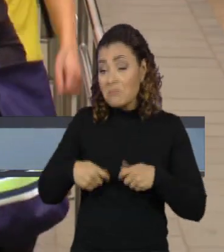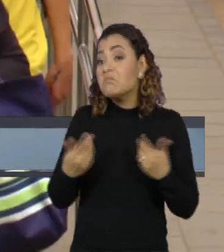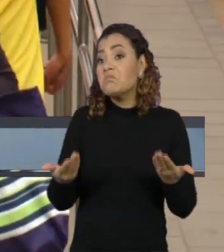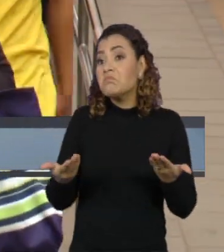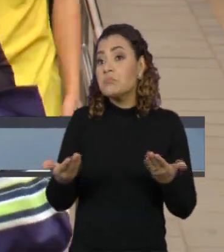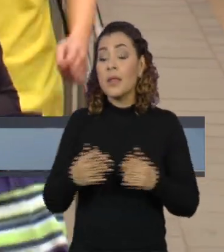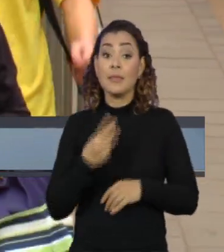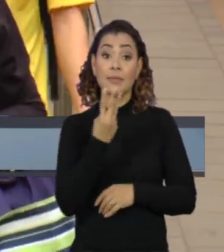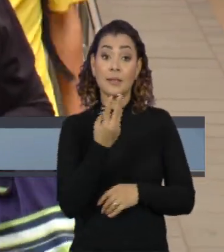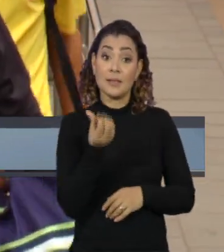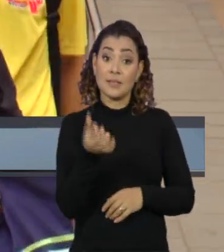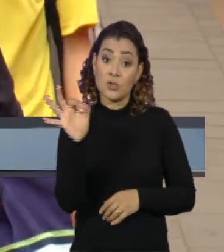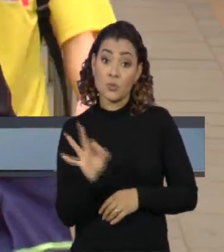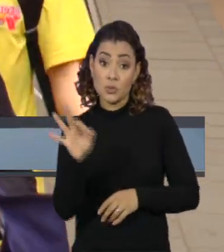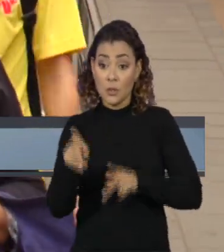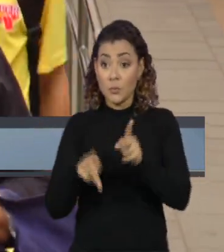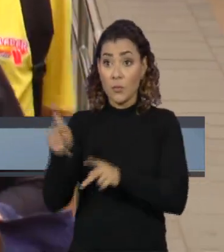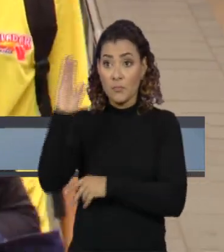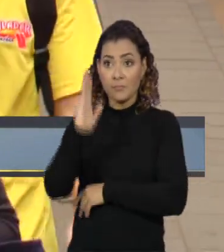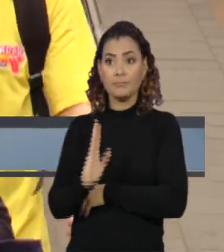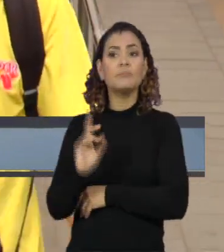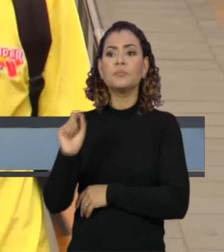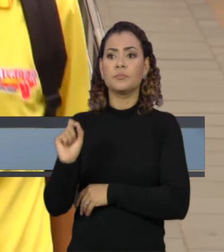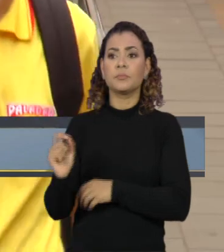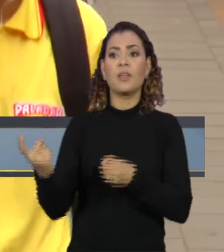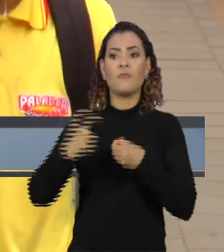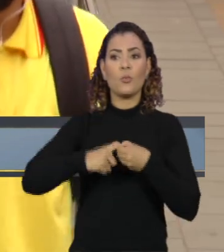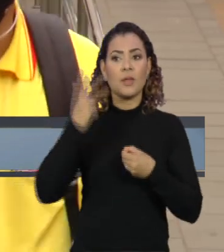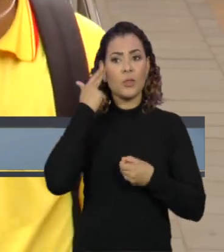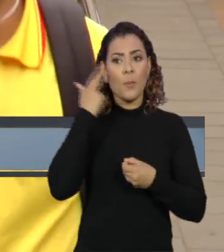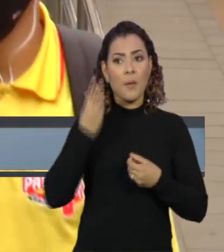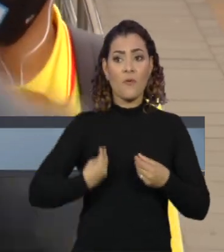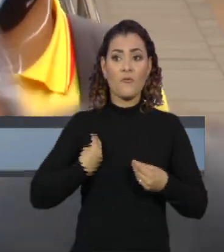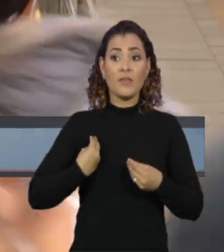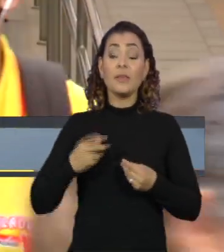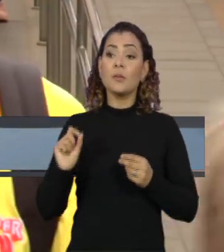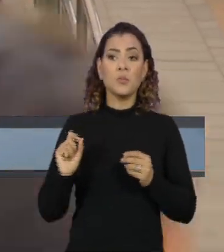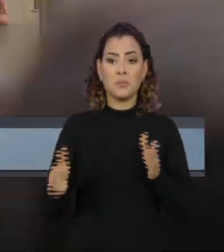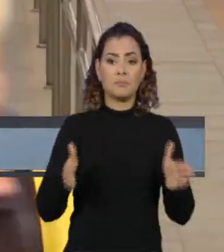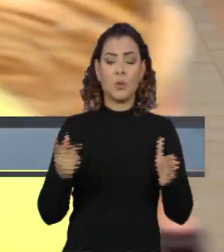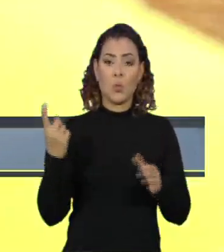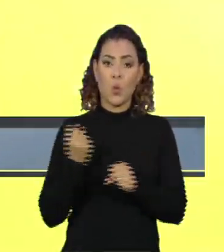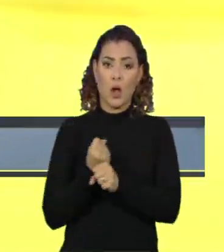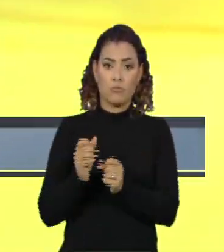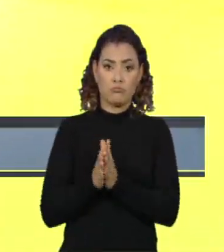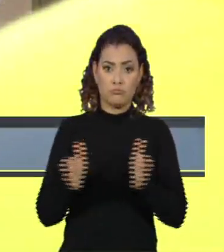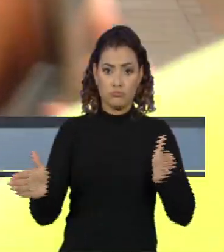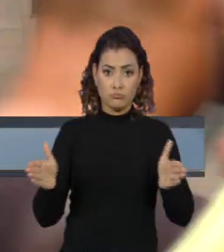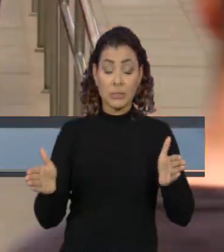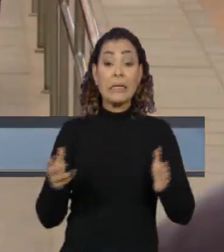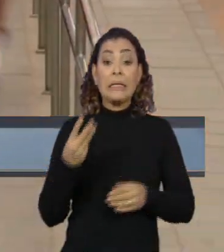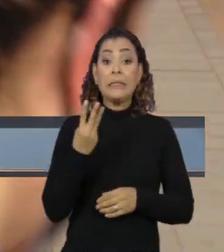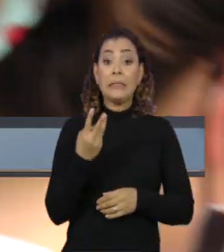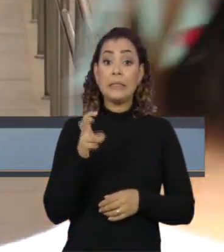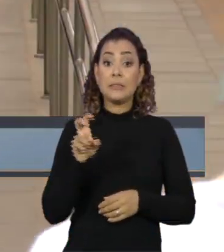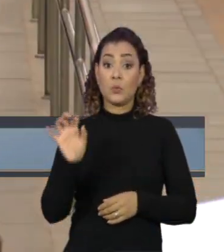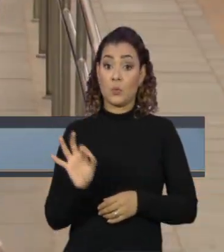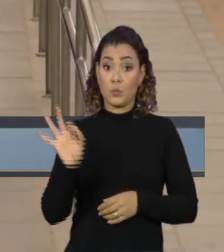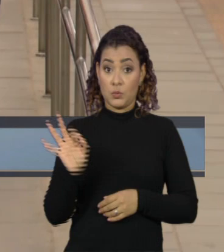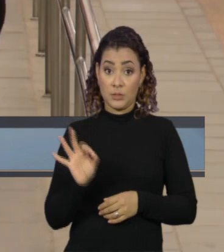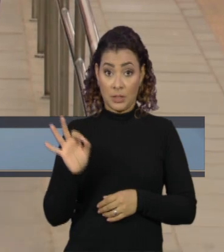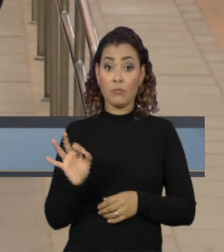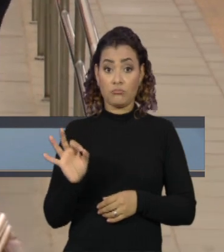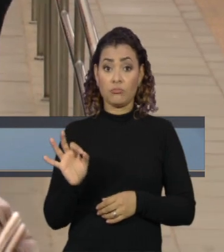36% dos brasileiros, o retorno à vida normal deve acontecer em até um ano. Outros 35%